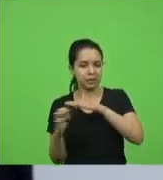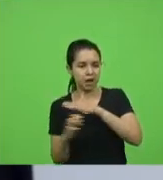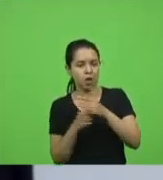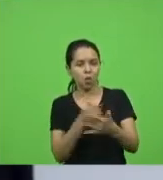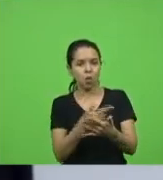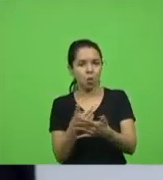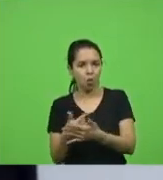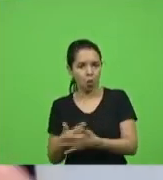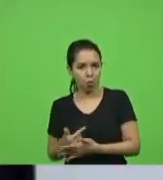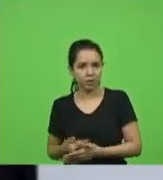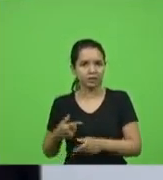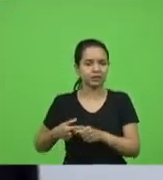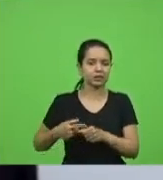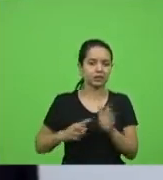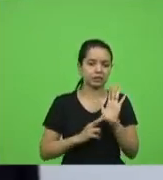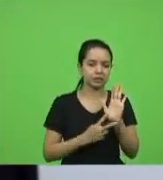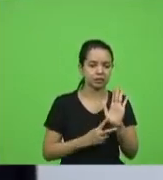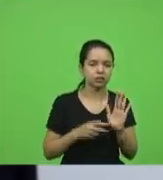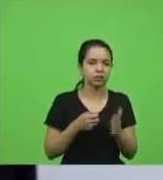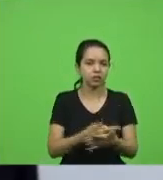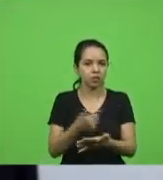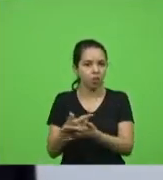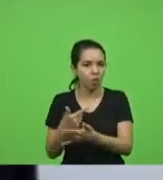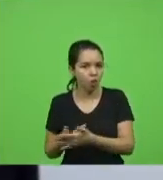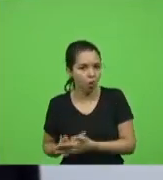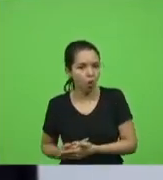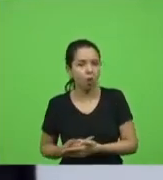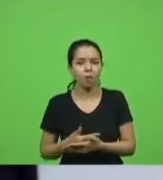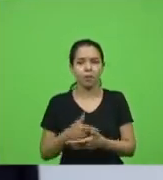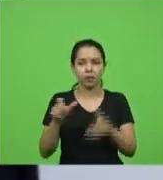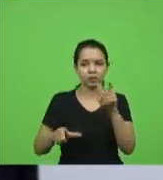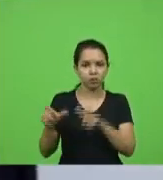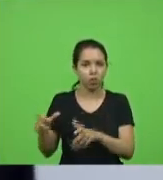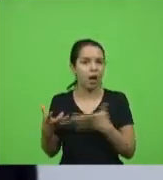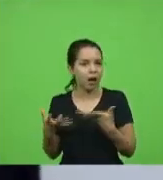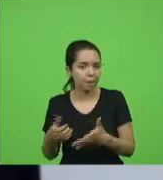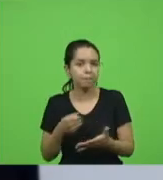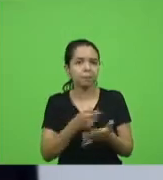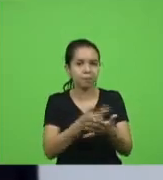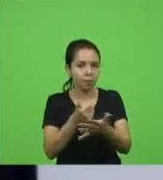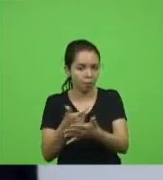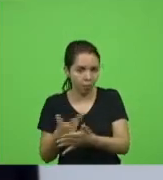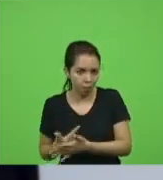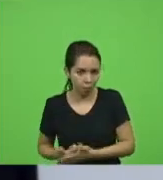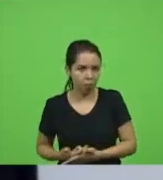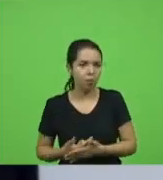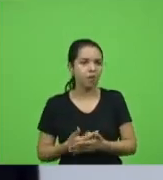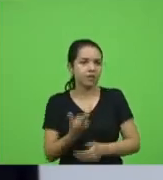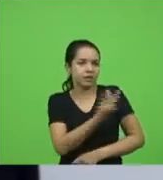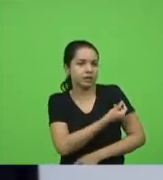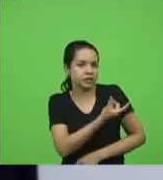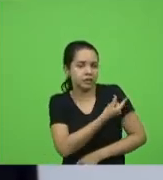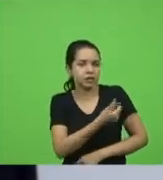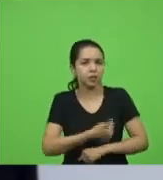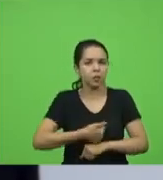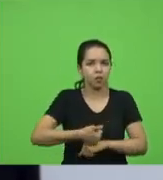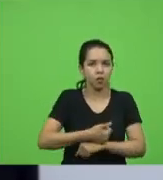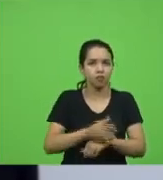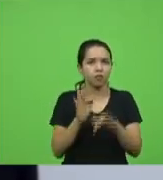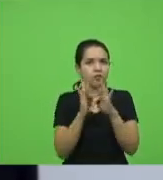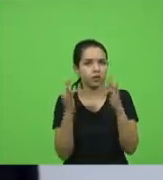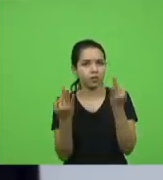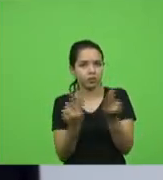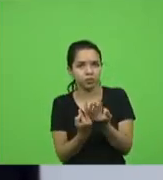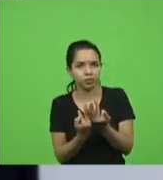os sindicatos comprem que quem puder compre que ajude que vacine seus funcionários os familiares